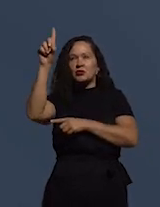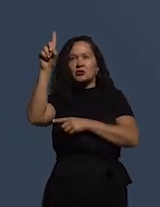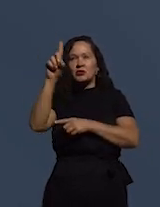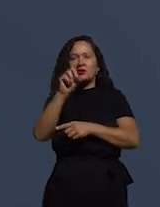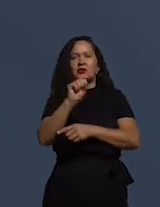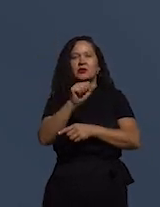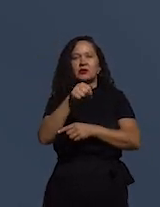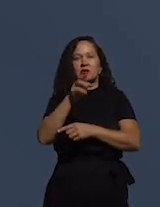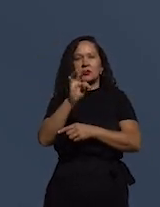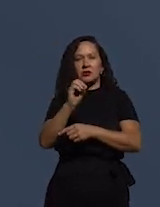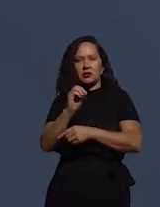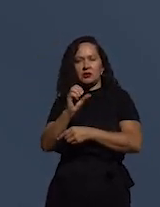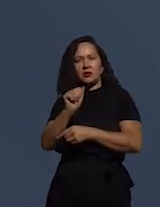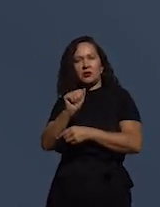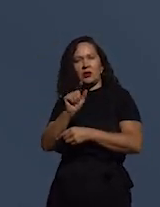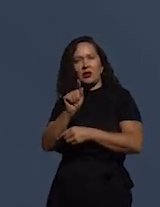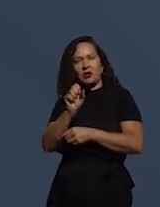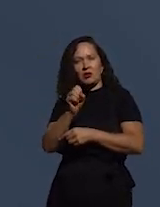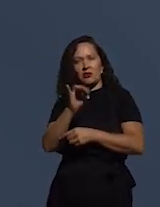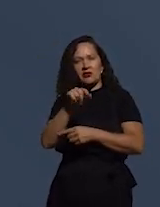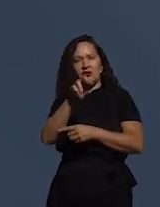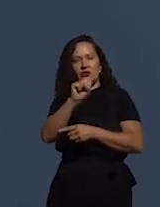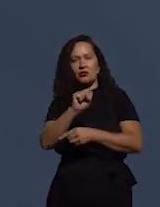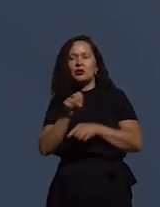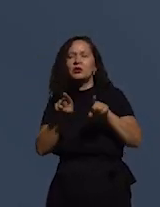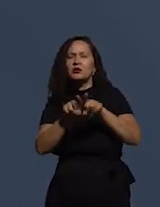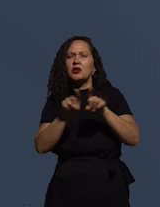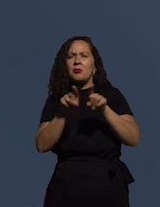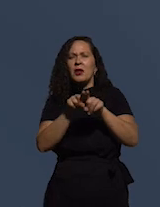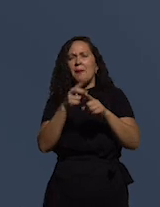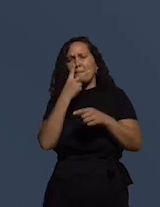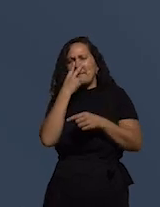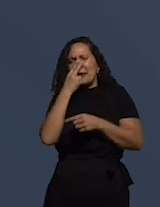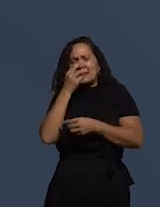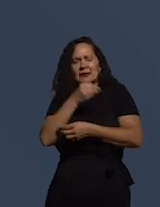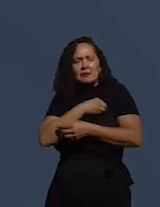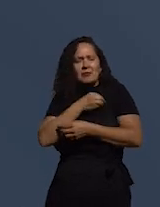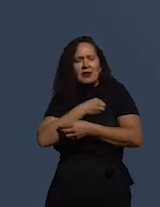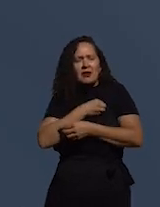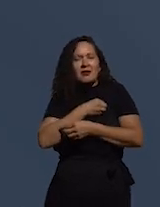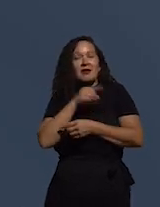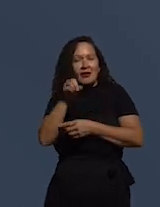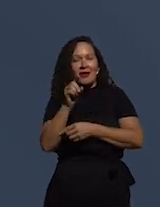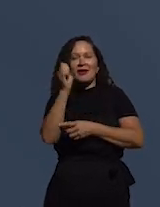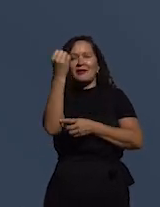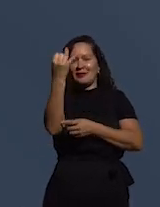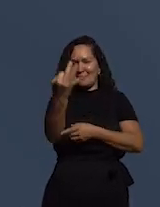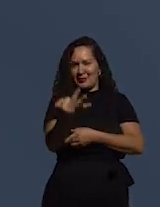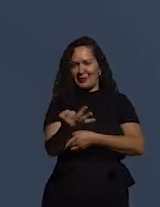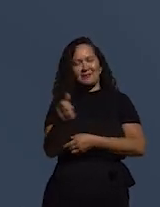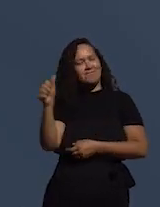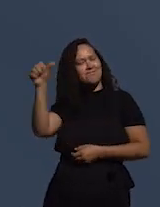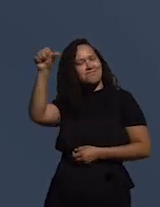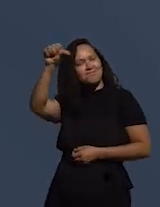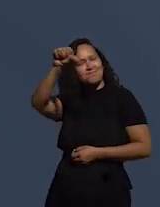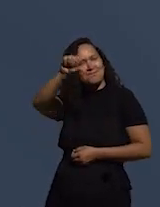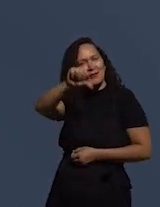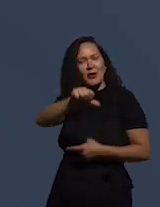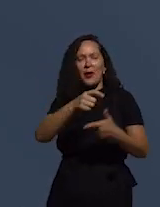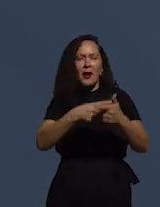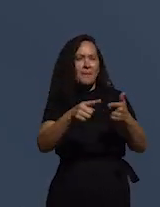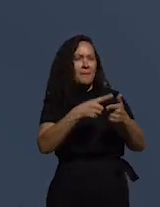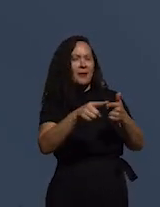uma noção até de pecado, porque Agostinho dizia que, dentre os piores desvios